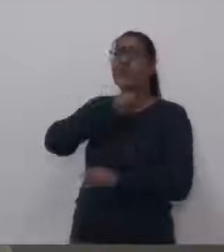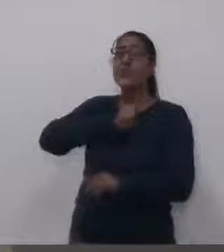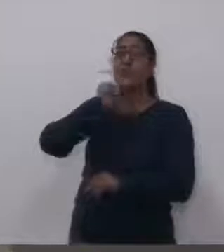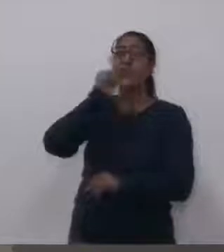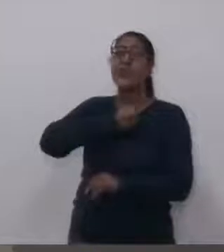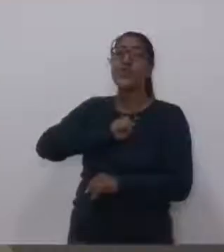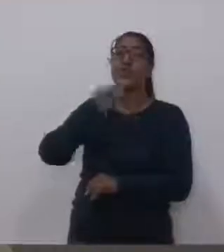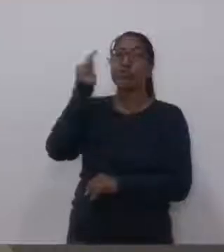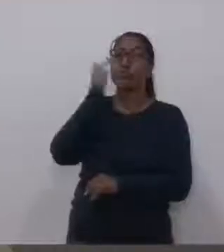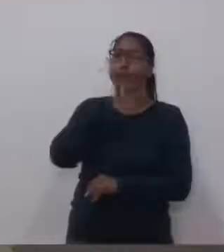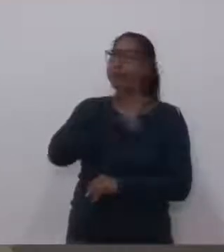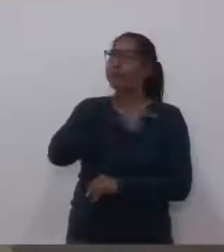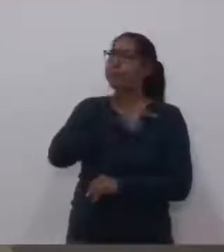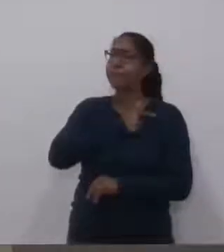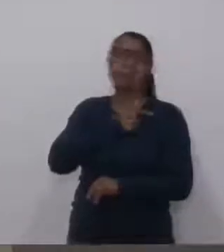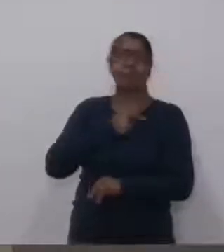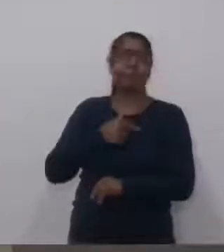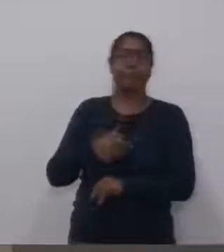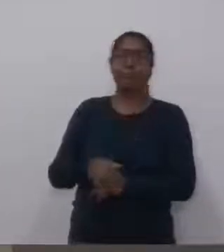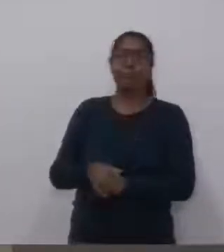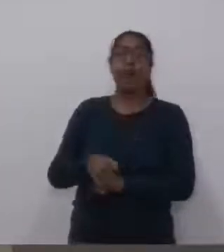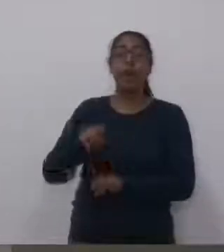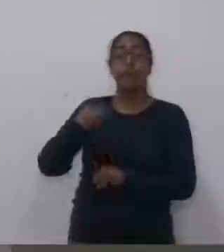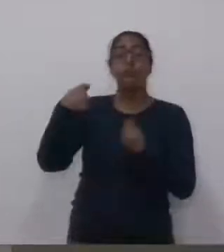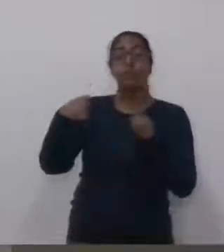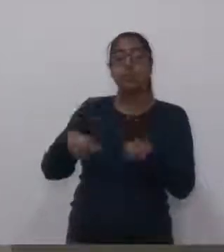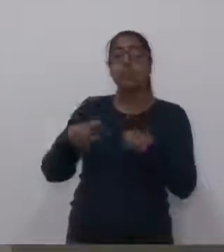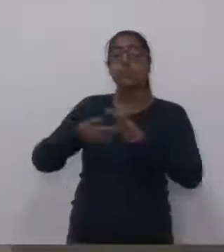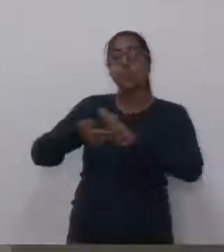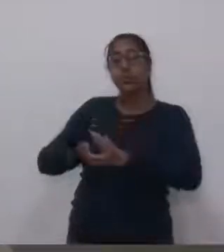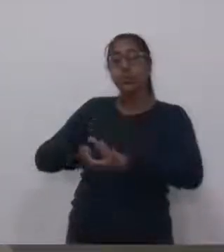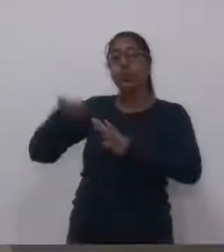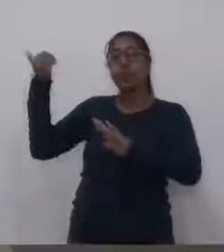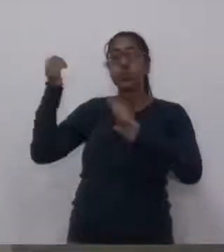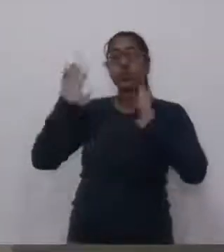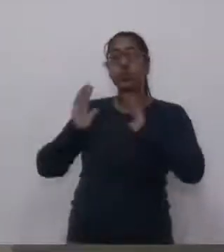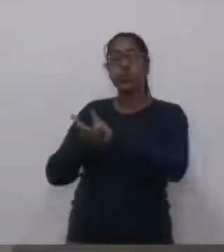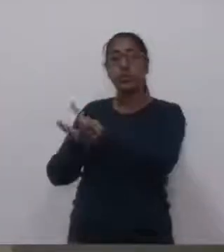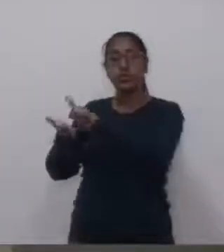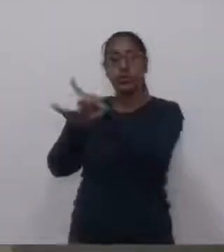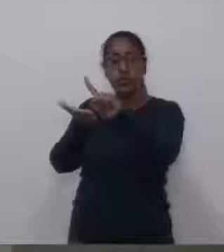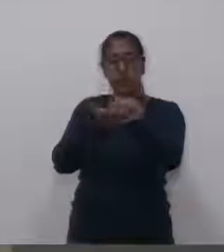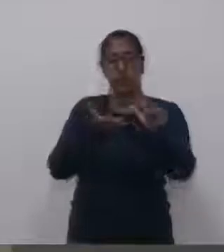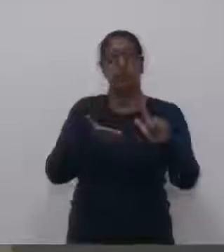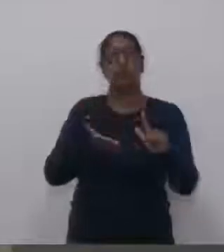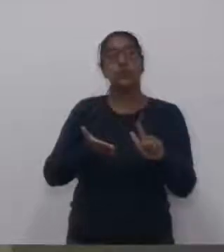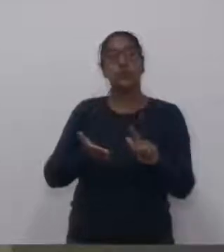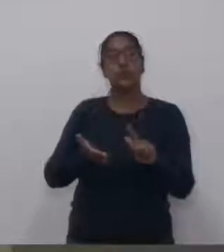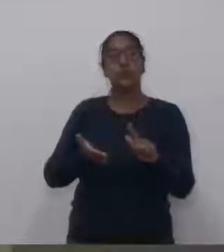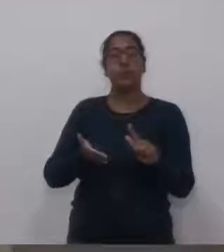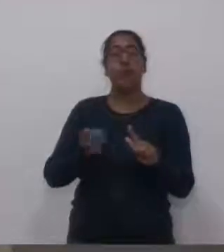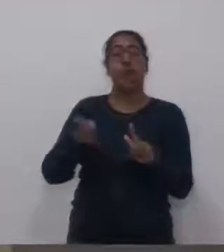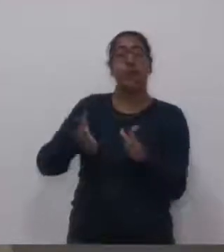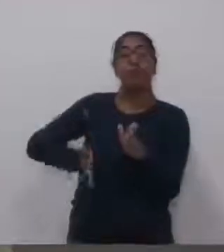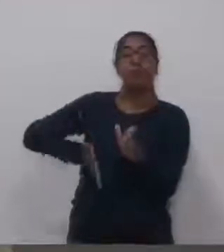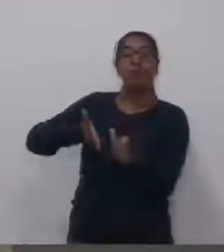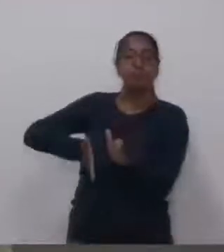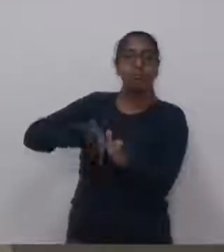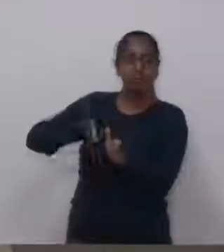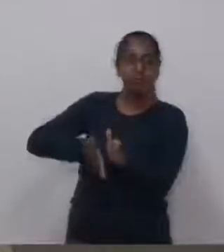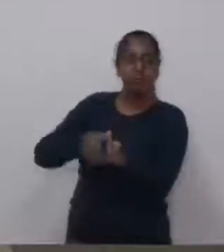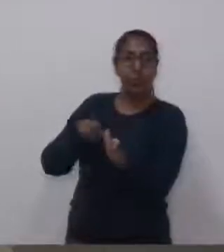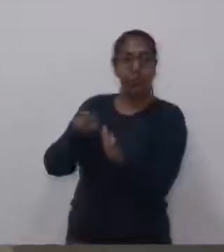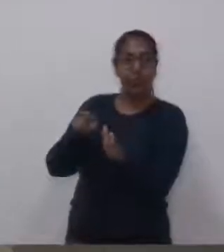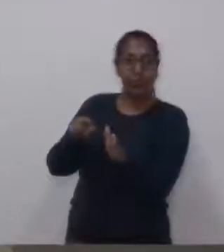coisa horrível, que precisaria ser retirada, limpada. A situação da estação, a gente sabe que não é, como muitos